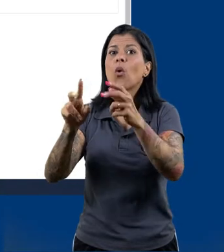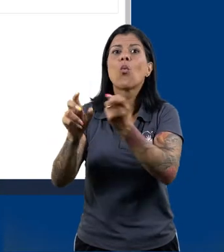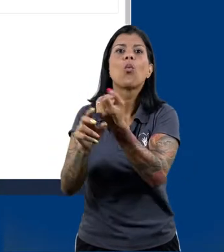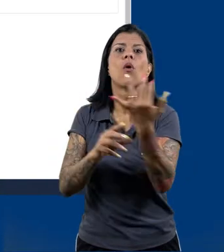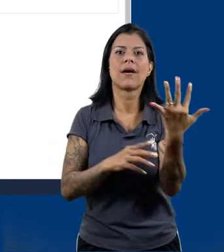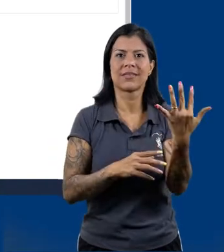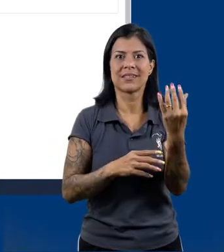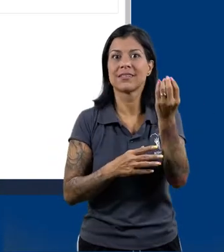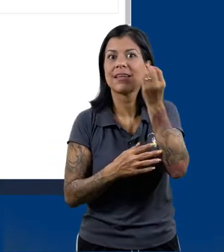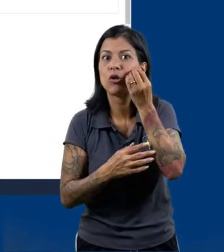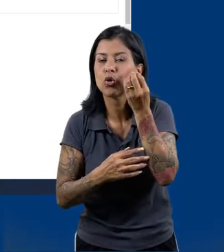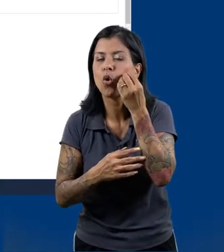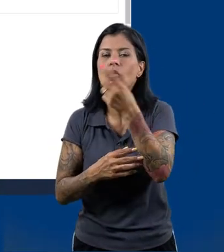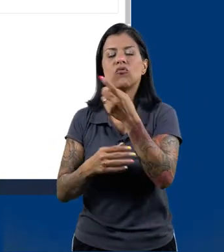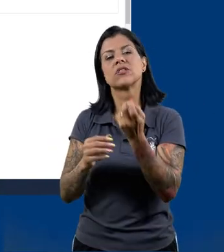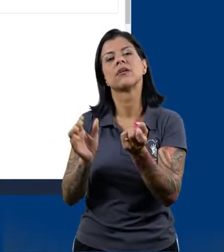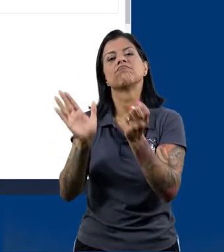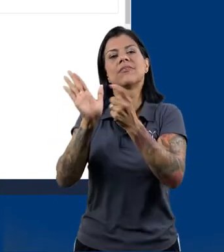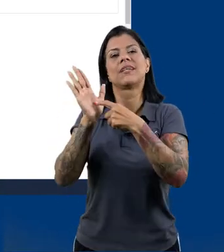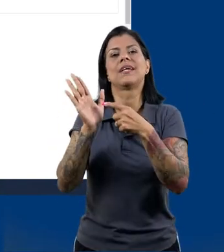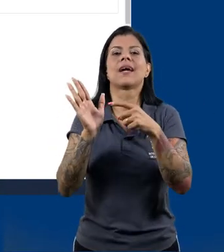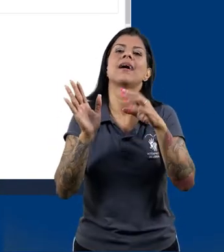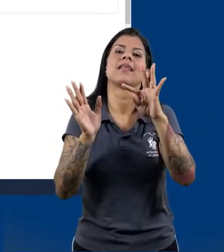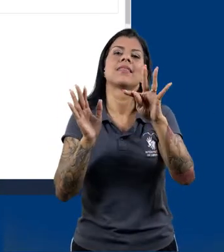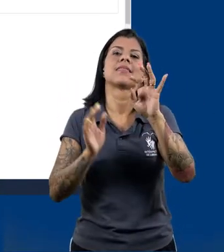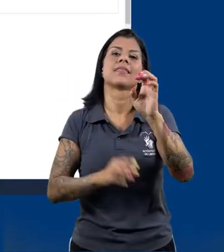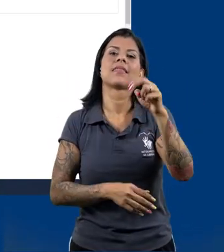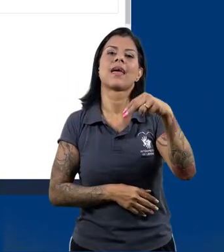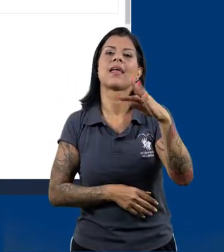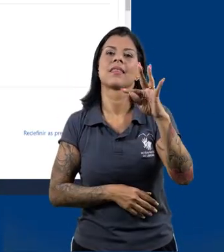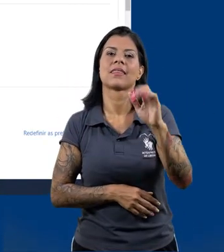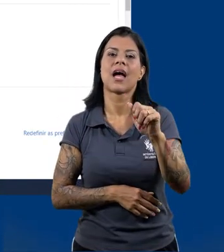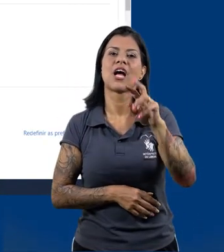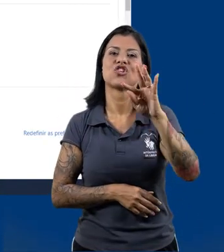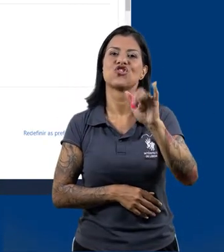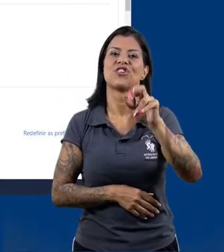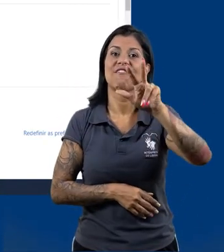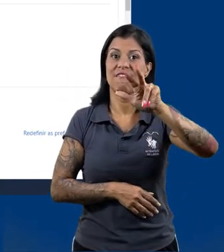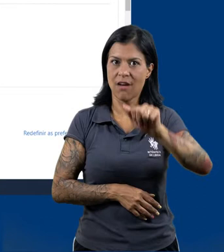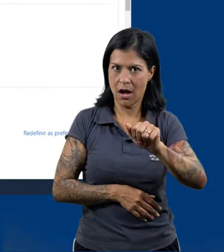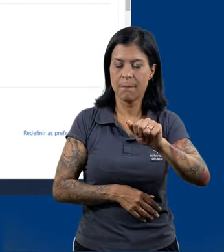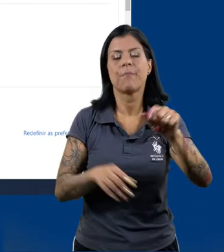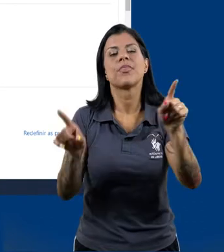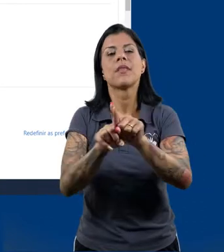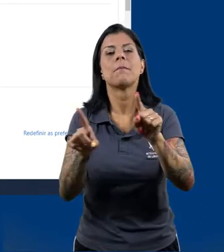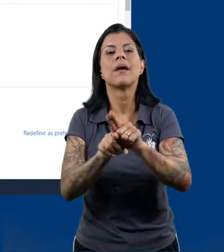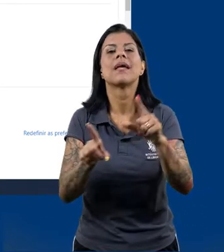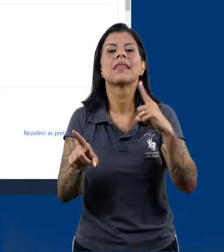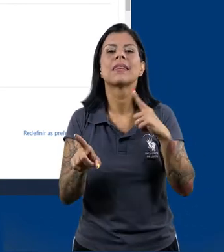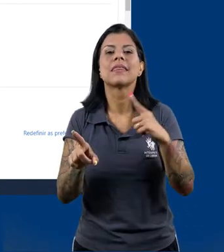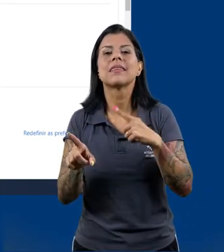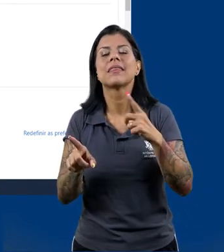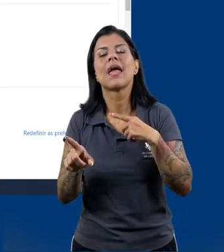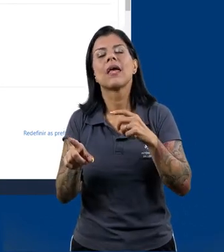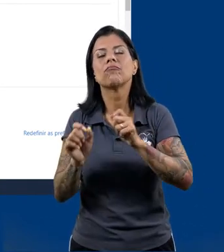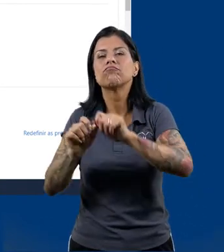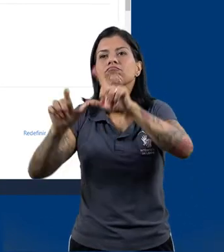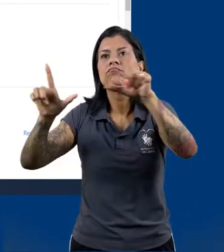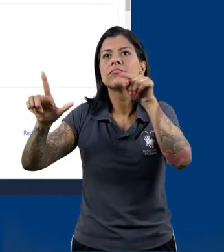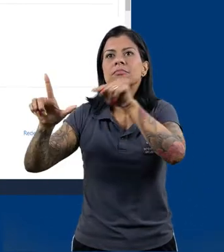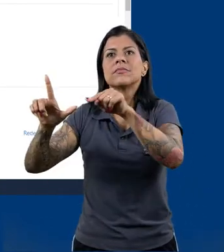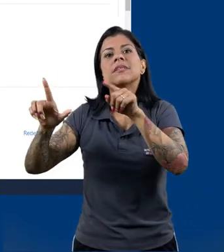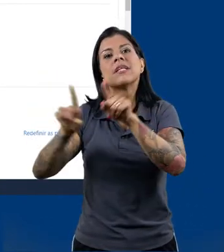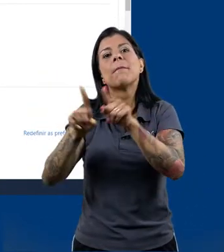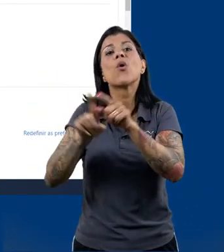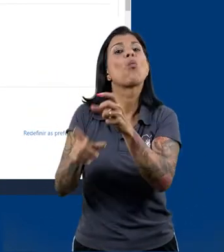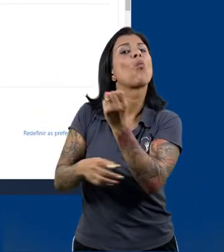tentativas, clicamos sobre este link, tentativas 1, no caso, e temos acesso à página de tentativas.